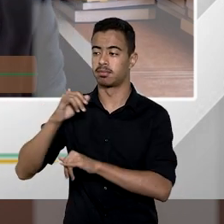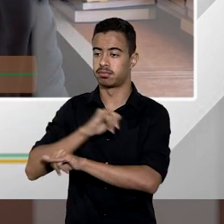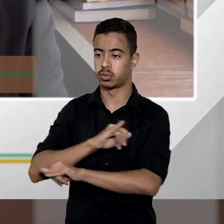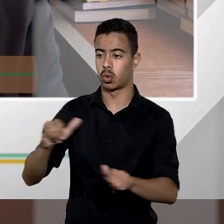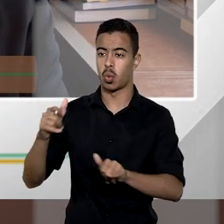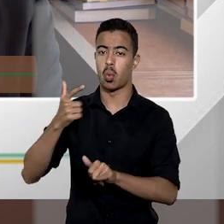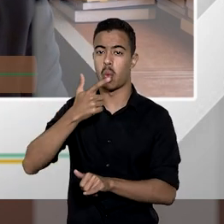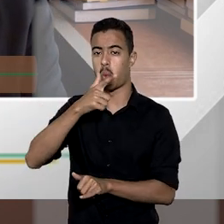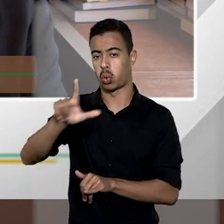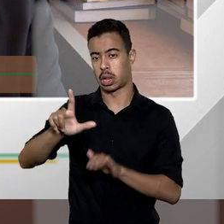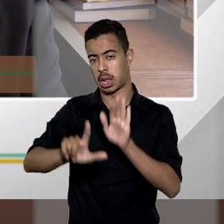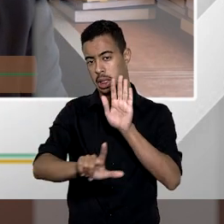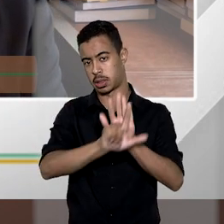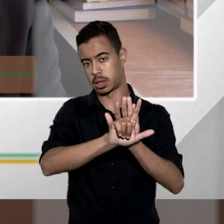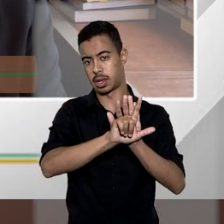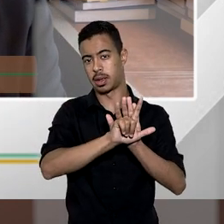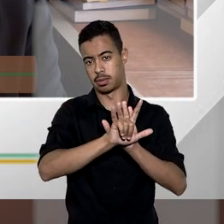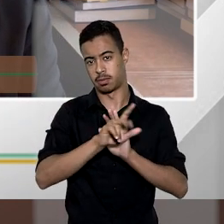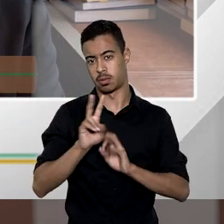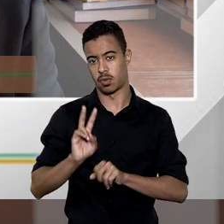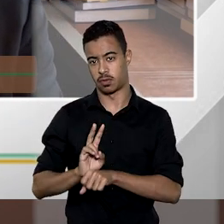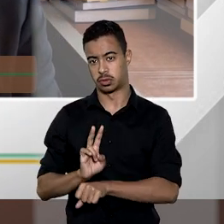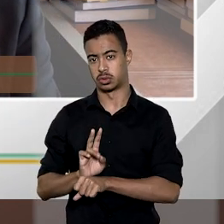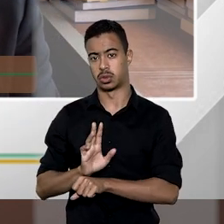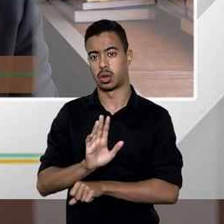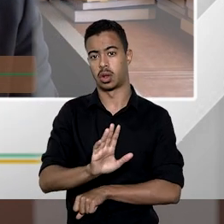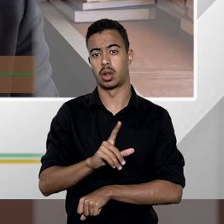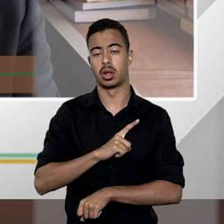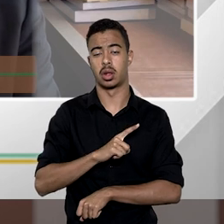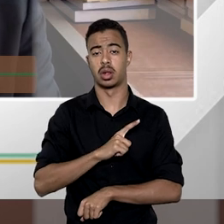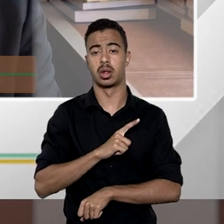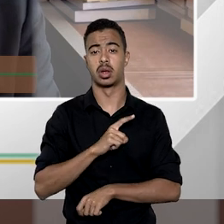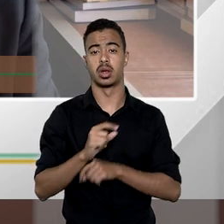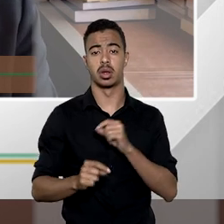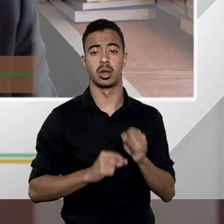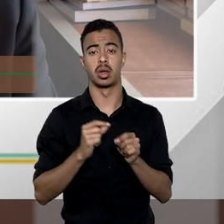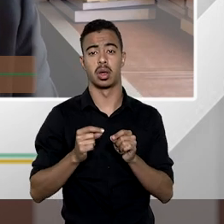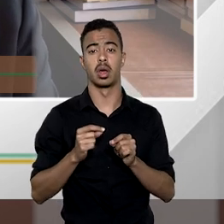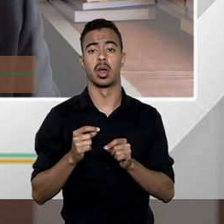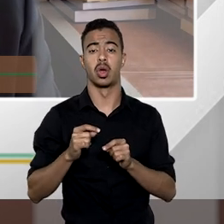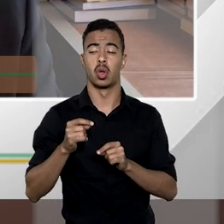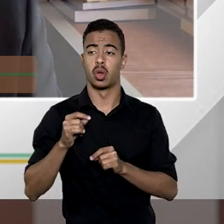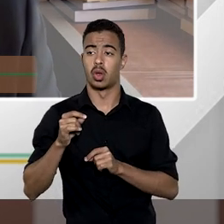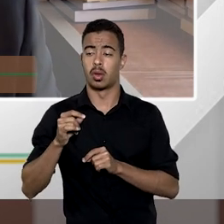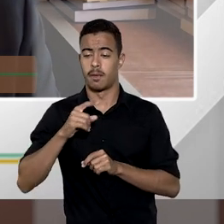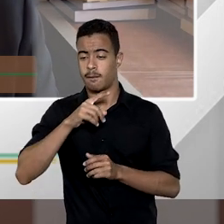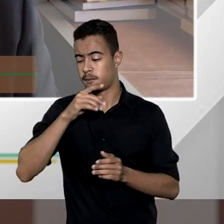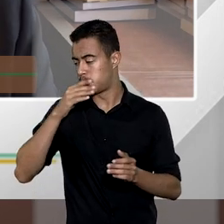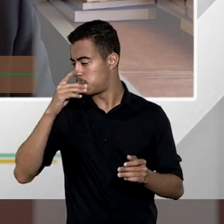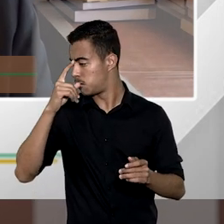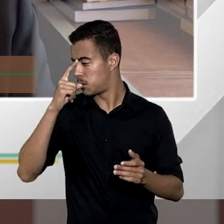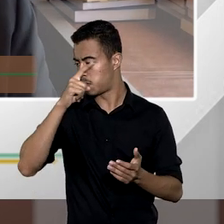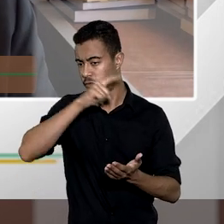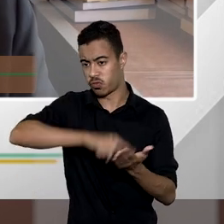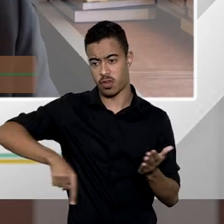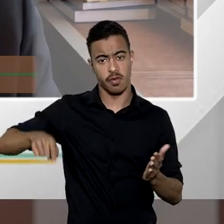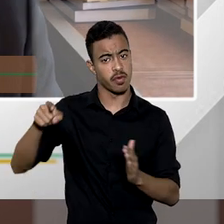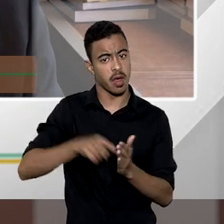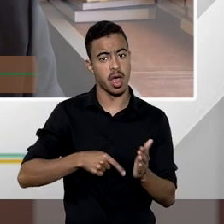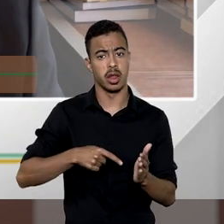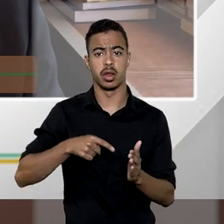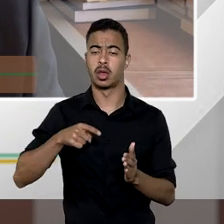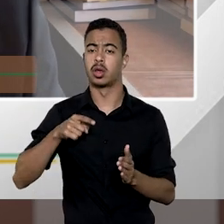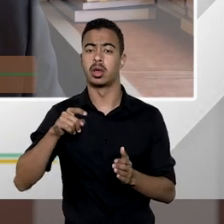provisória a medida provisória 2027 dígito 38 se veda a incidência de juros em imóveis com índice de